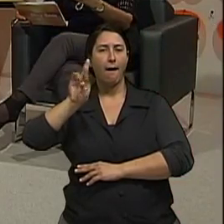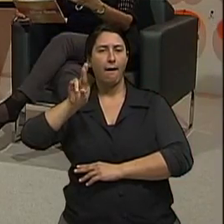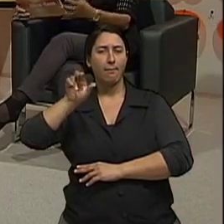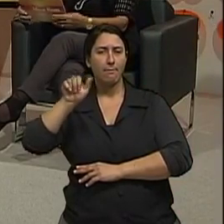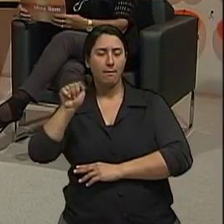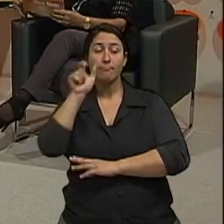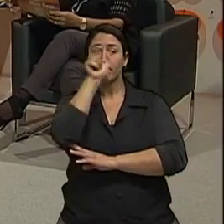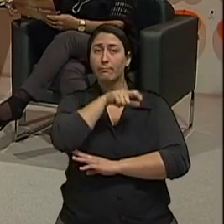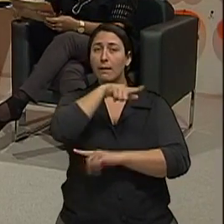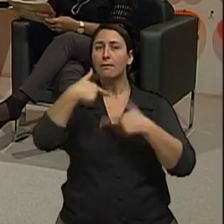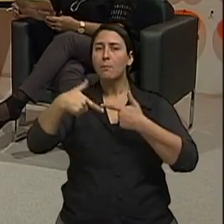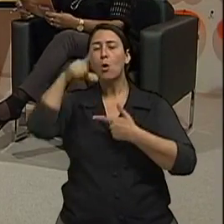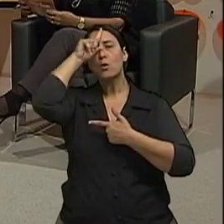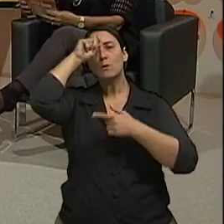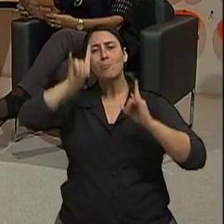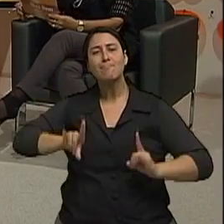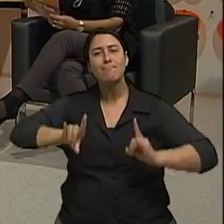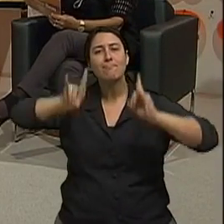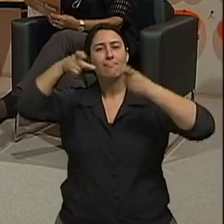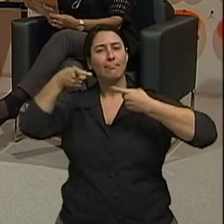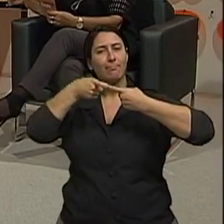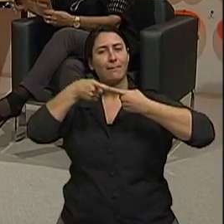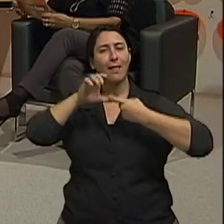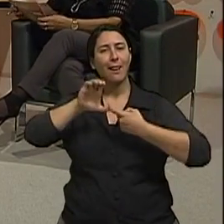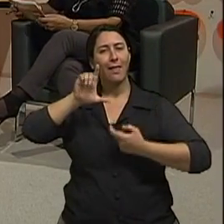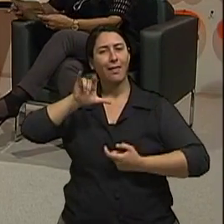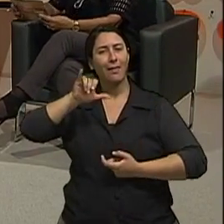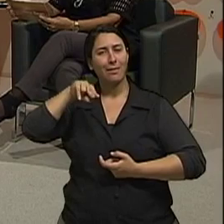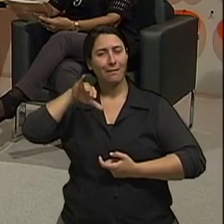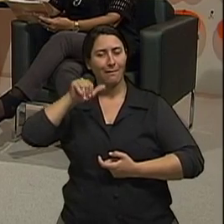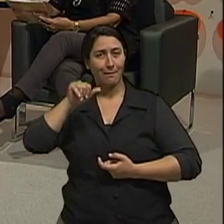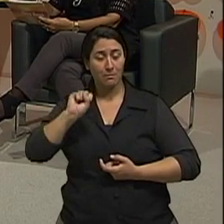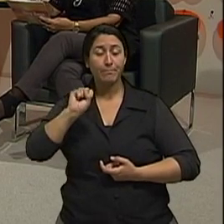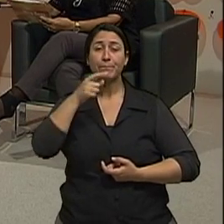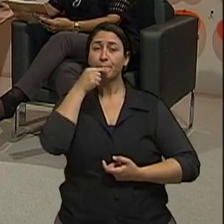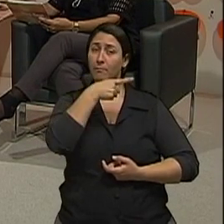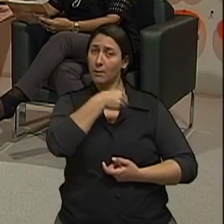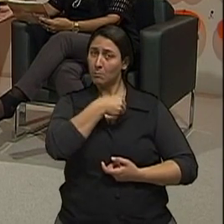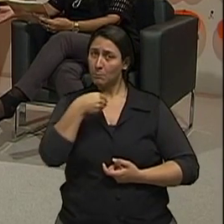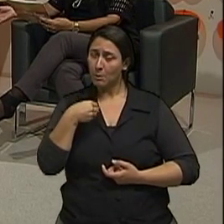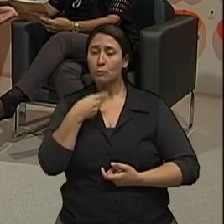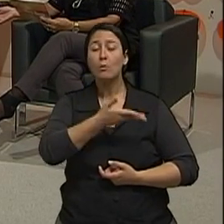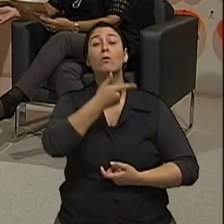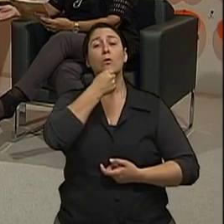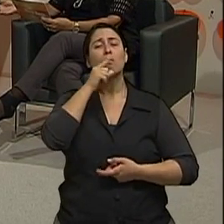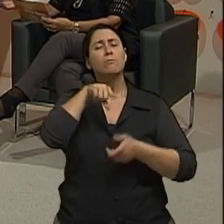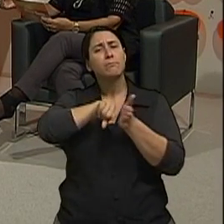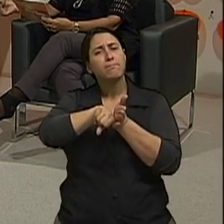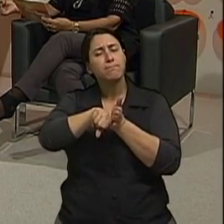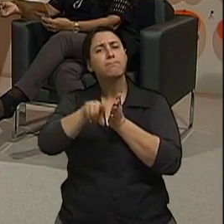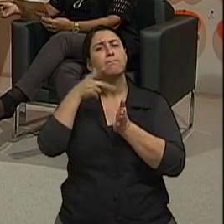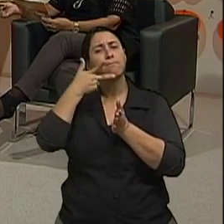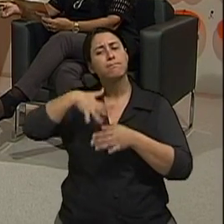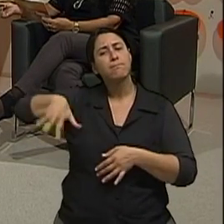grande hospital de clínicas, que a gente agradece que ele está aqui, né doutor? Doutor, prazer lhe ter mais uma vez no programa para a